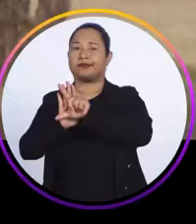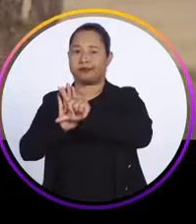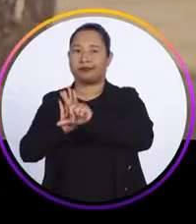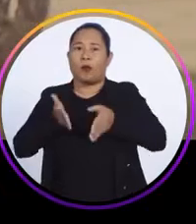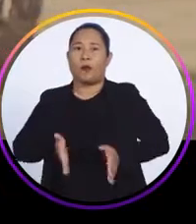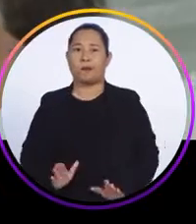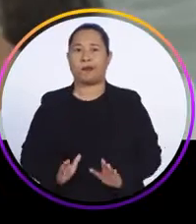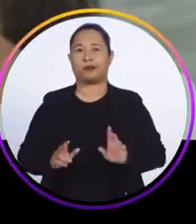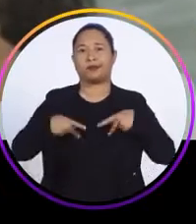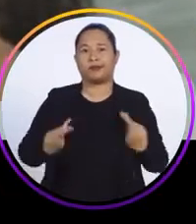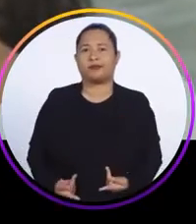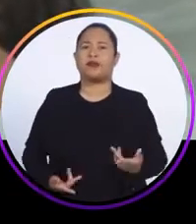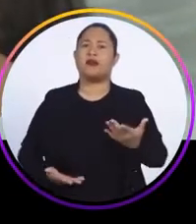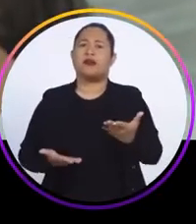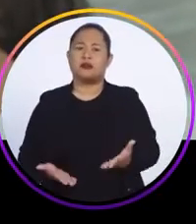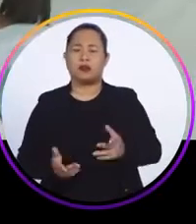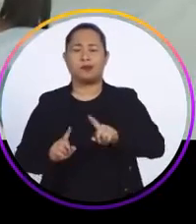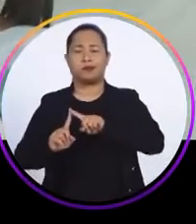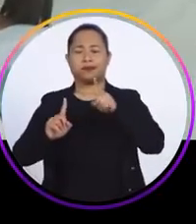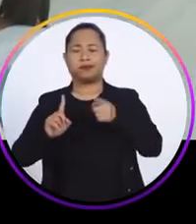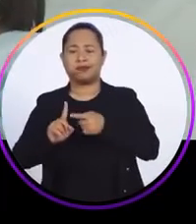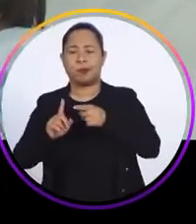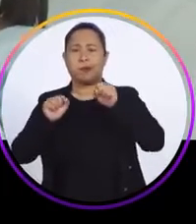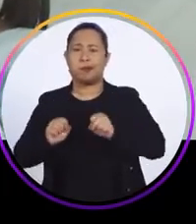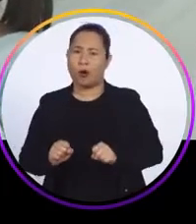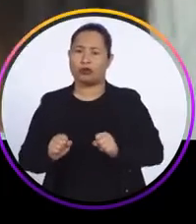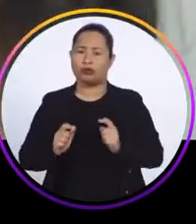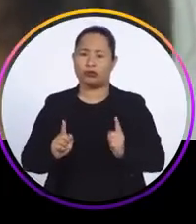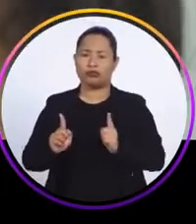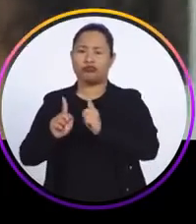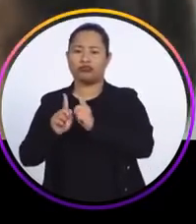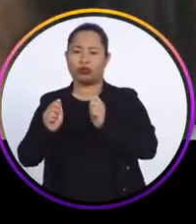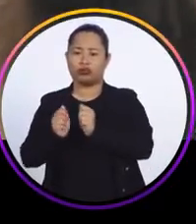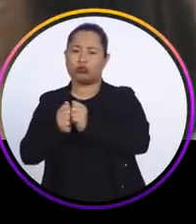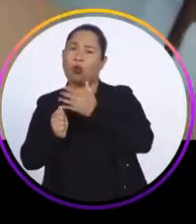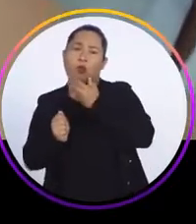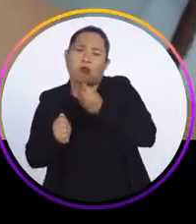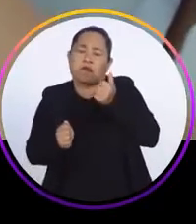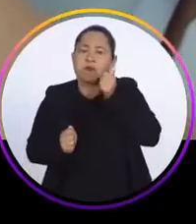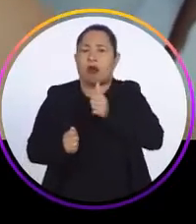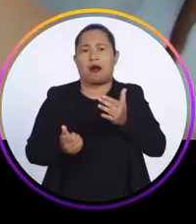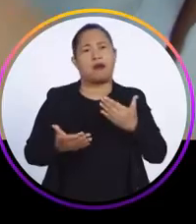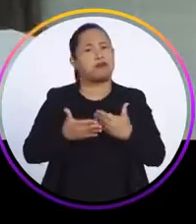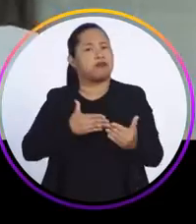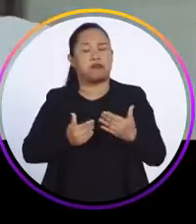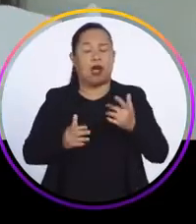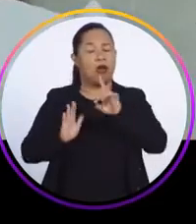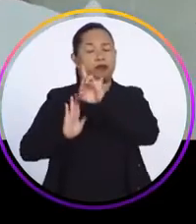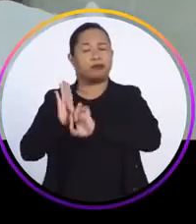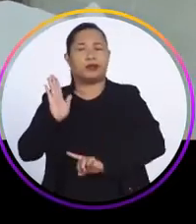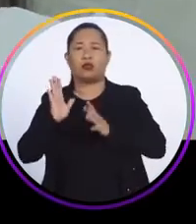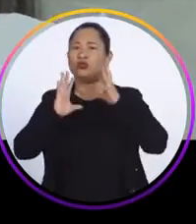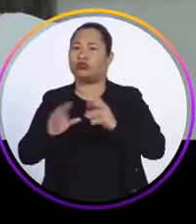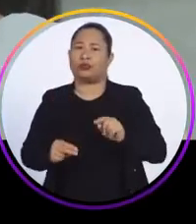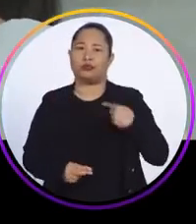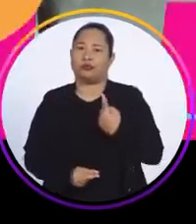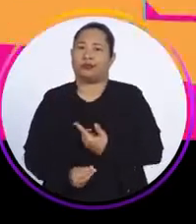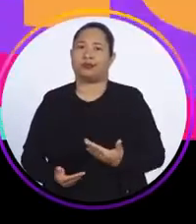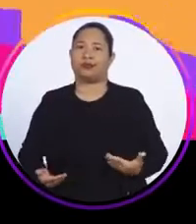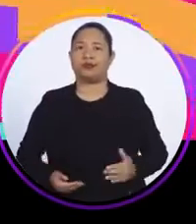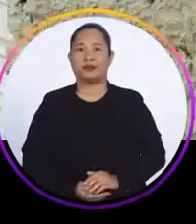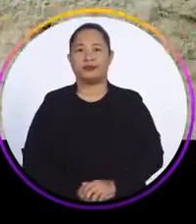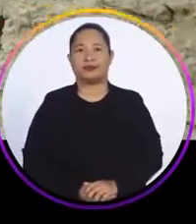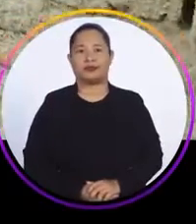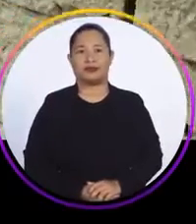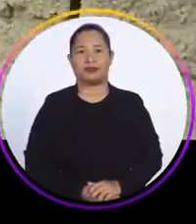Humanizado. Você que estiver grávida, pode trazer o seu acompanhante. Pode ser homem, mulher. Isso é um direito de todas nós.